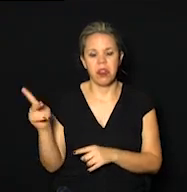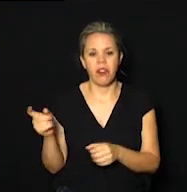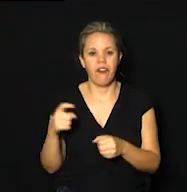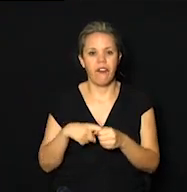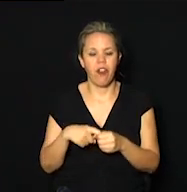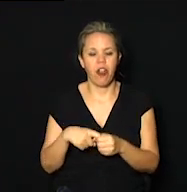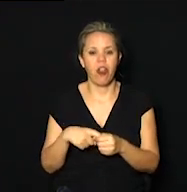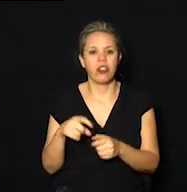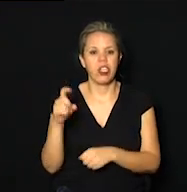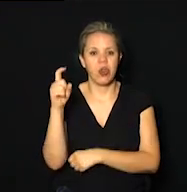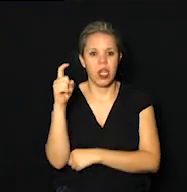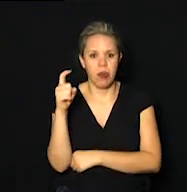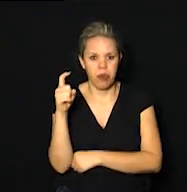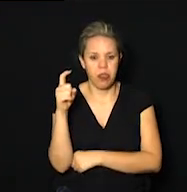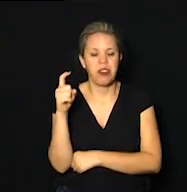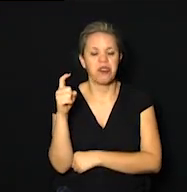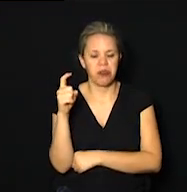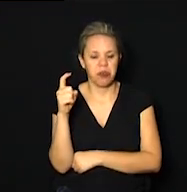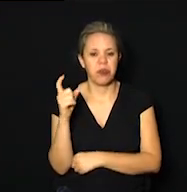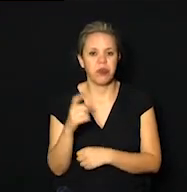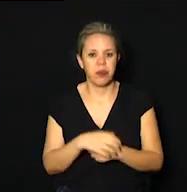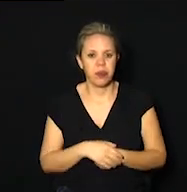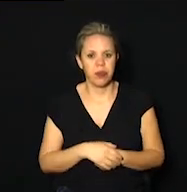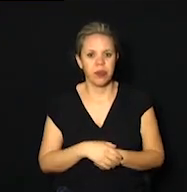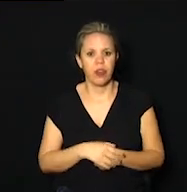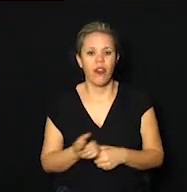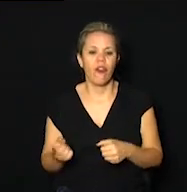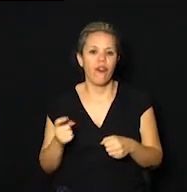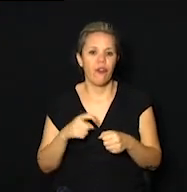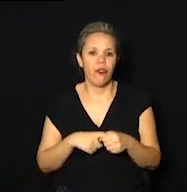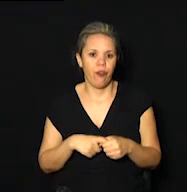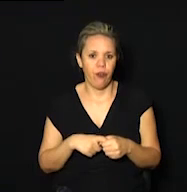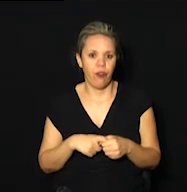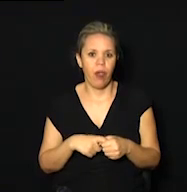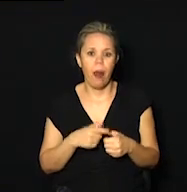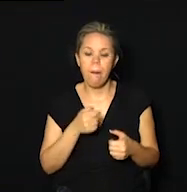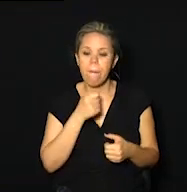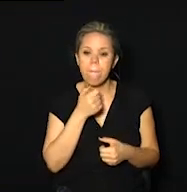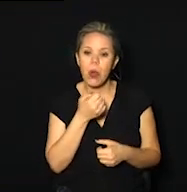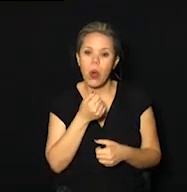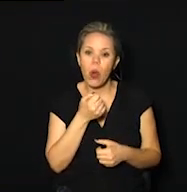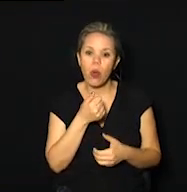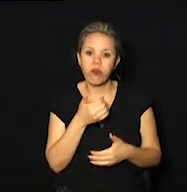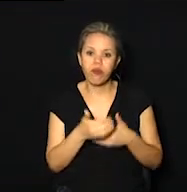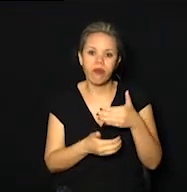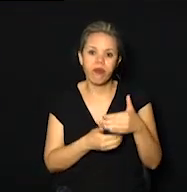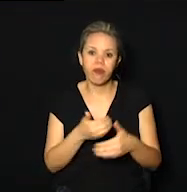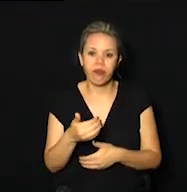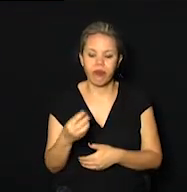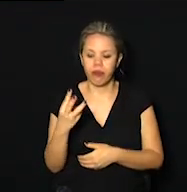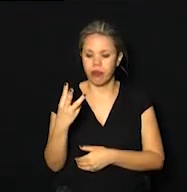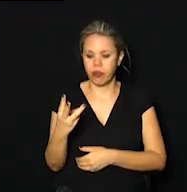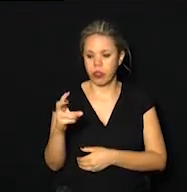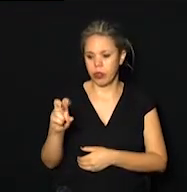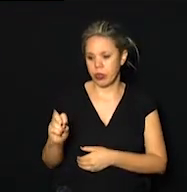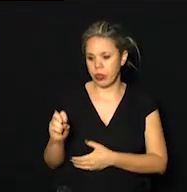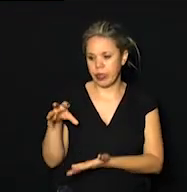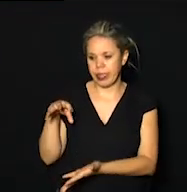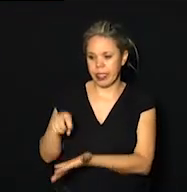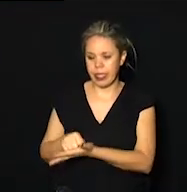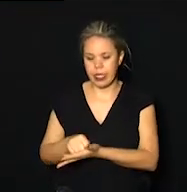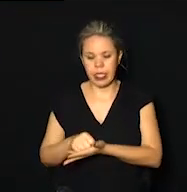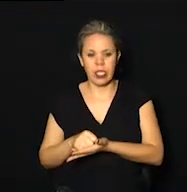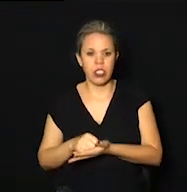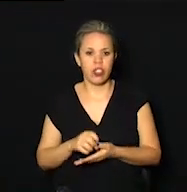Centro de Convivência, no Cambuí. O retorno é facultativo. Dos 350 cadastrados aí,